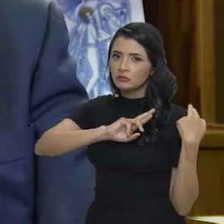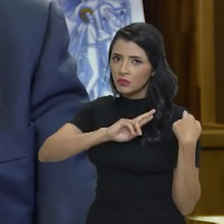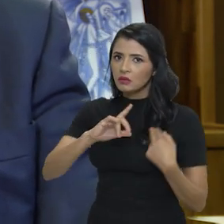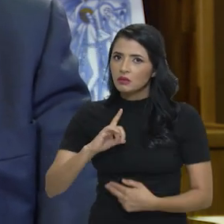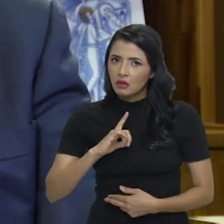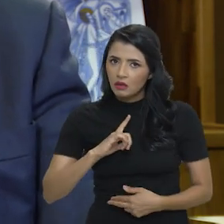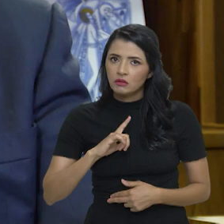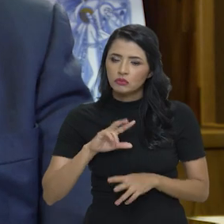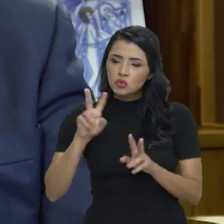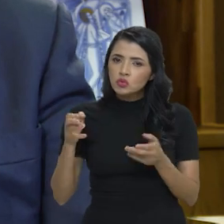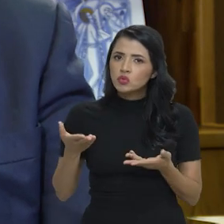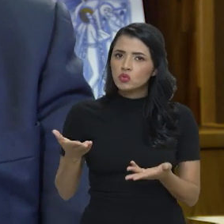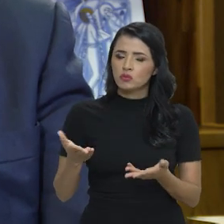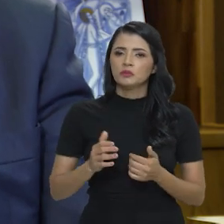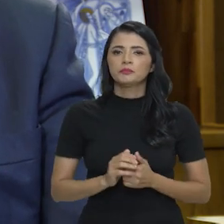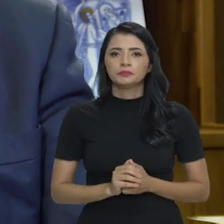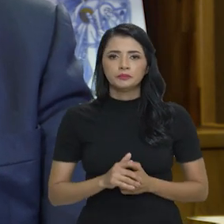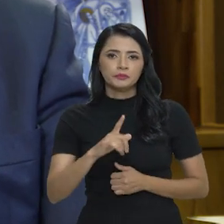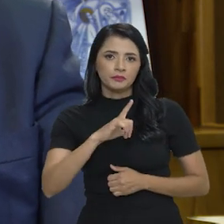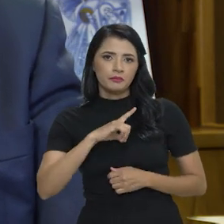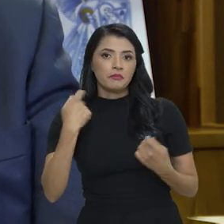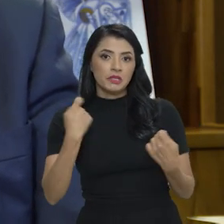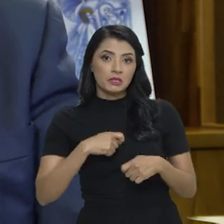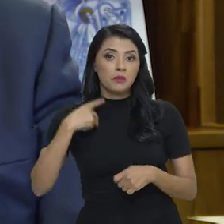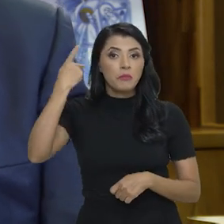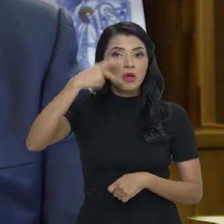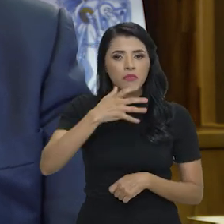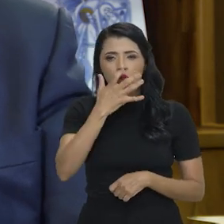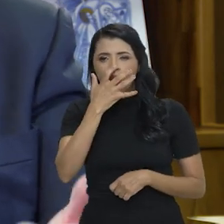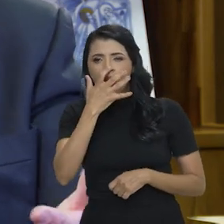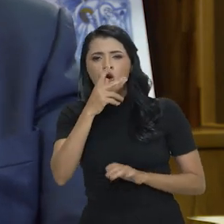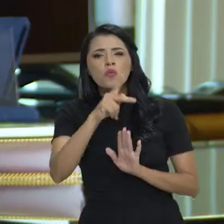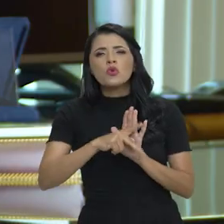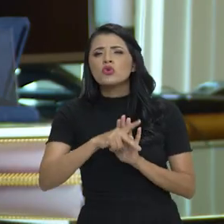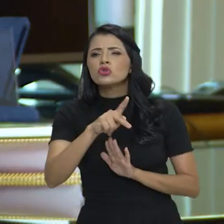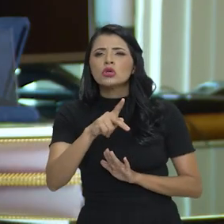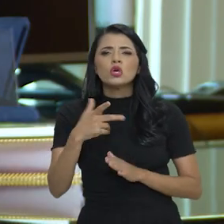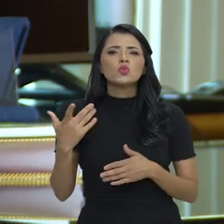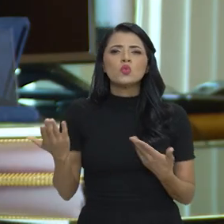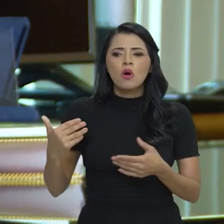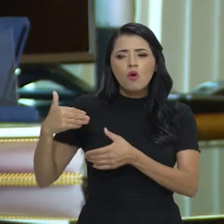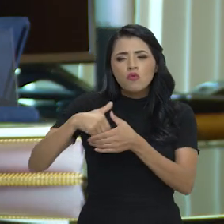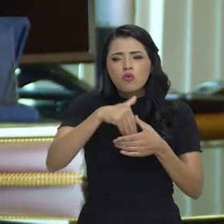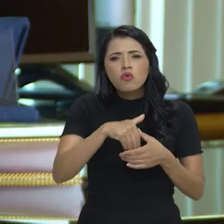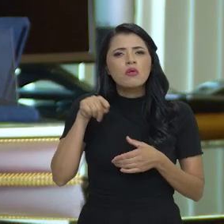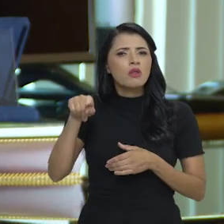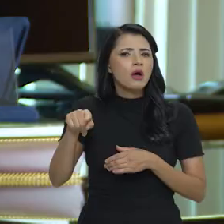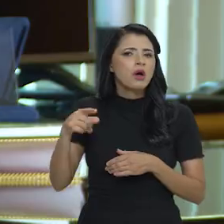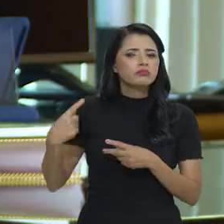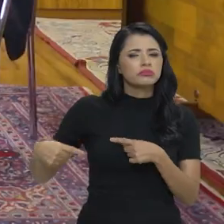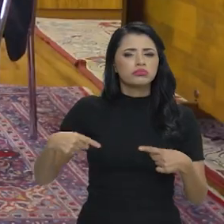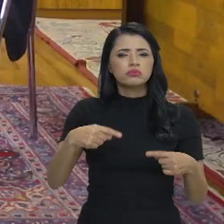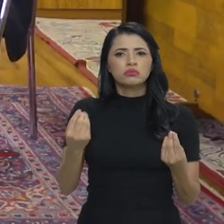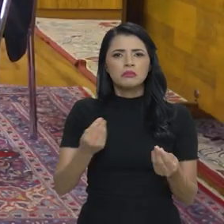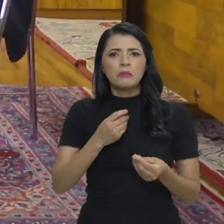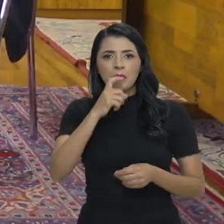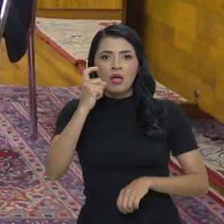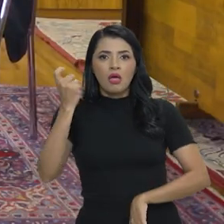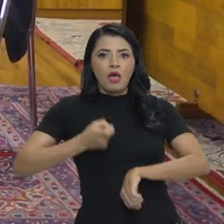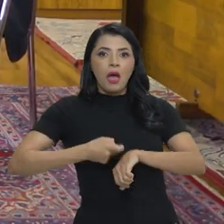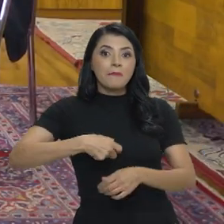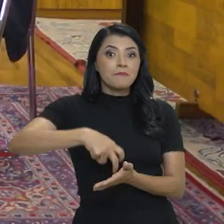por isso. Você tem a necessidade do parlamento observar quais os projetos que estão tramitando o parlamento para